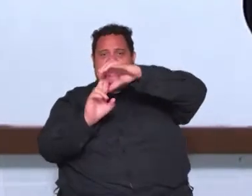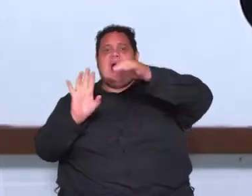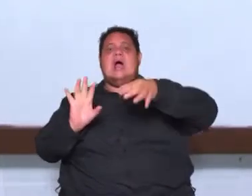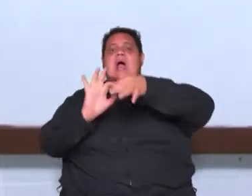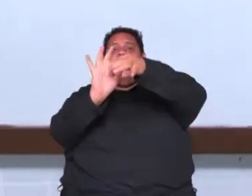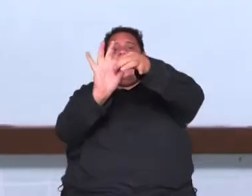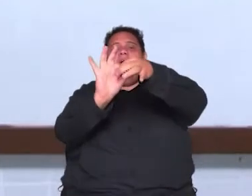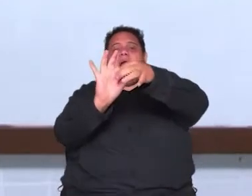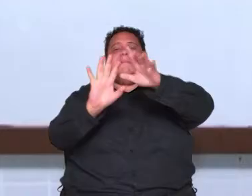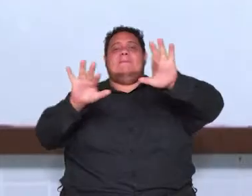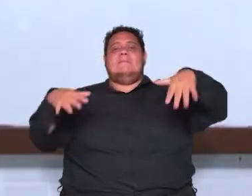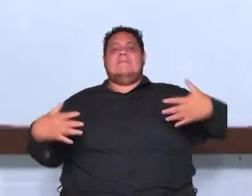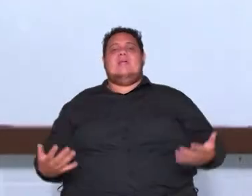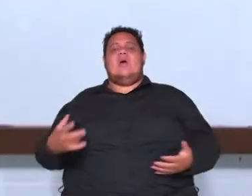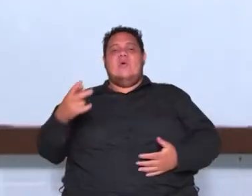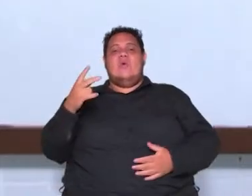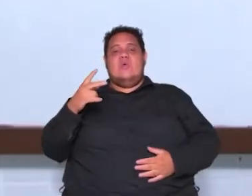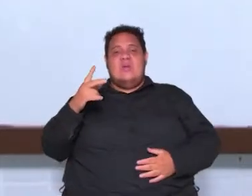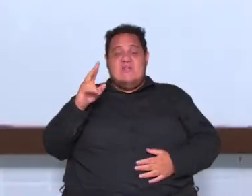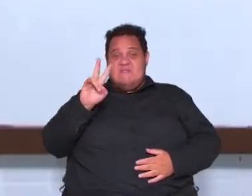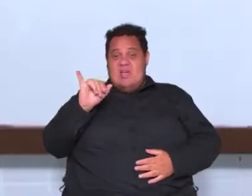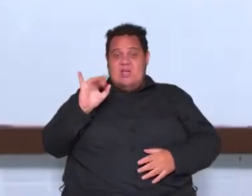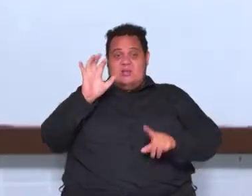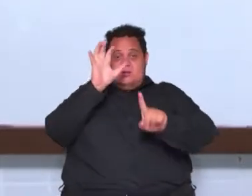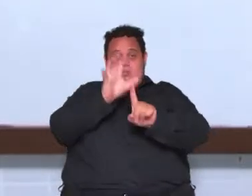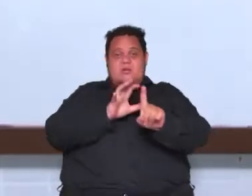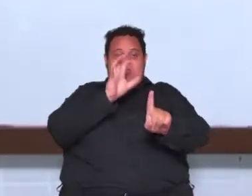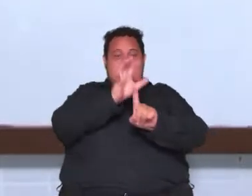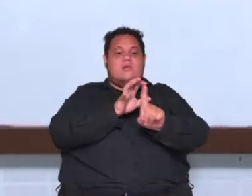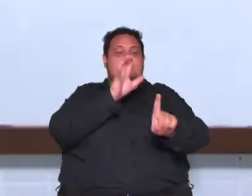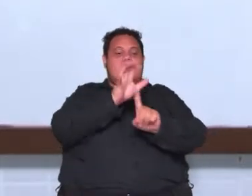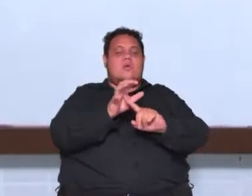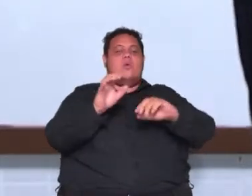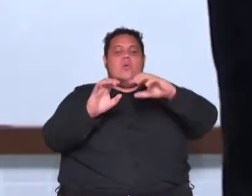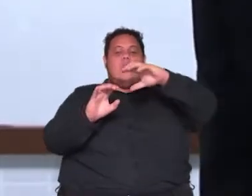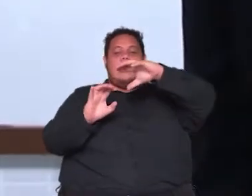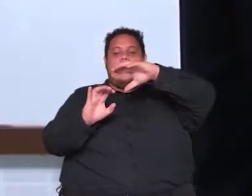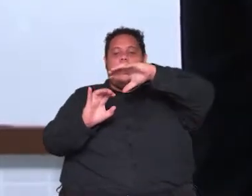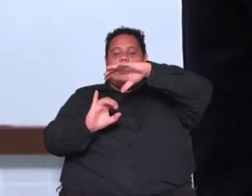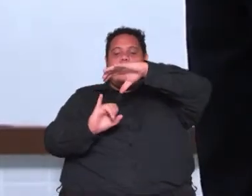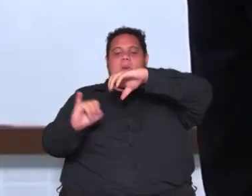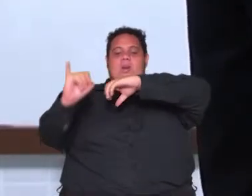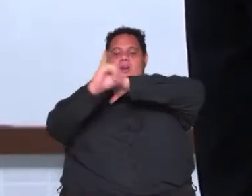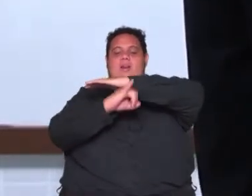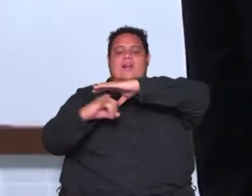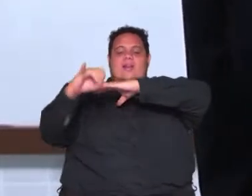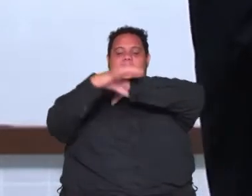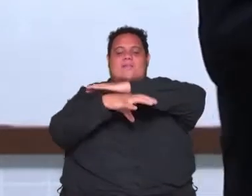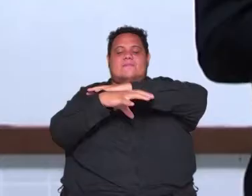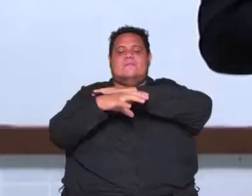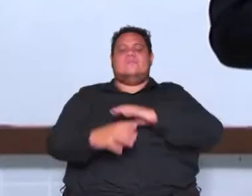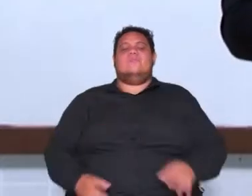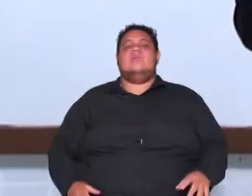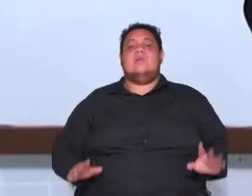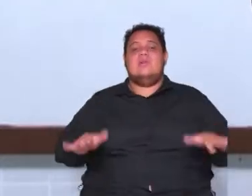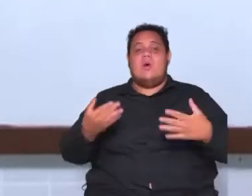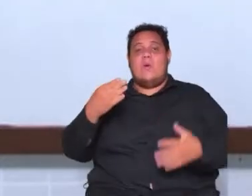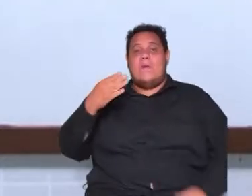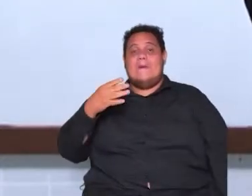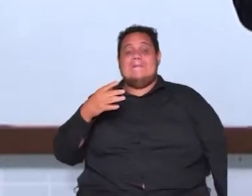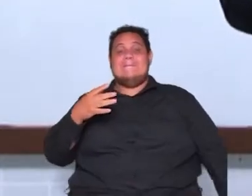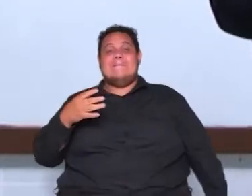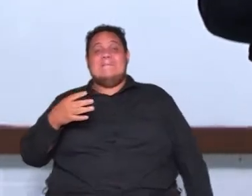vai sempre vai patrocinar vai manter o iluminismo aceso bom principais